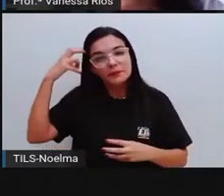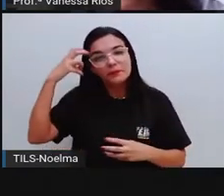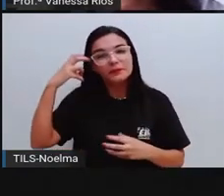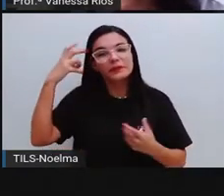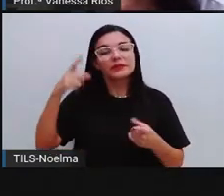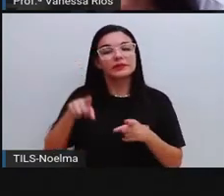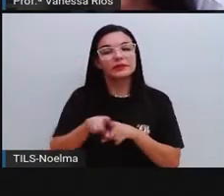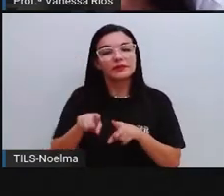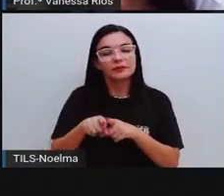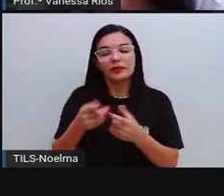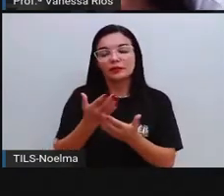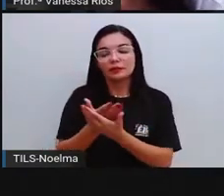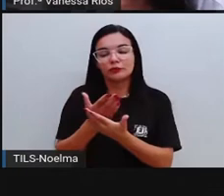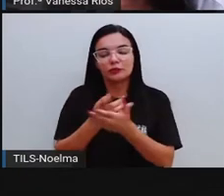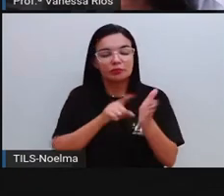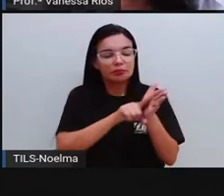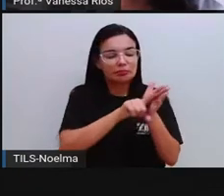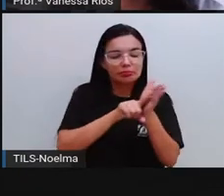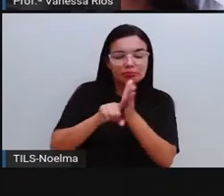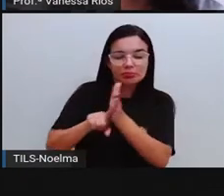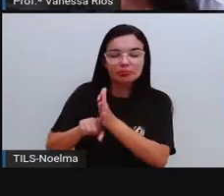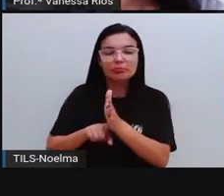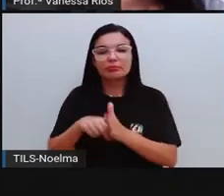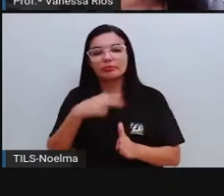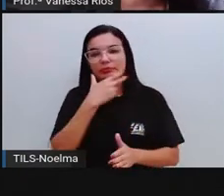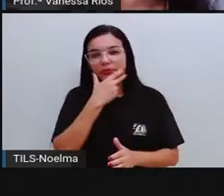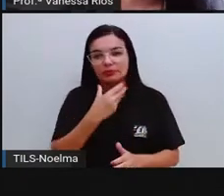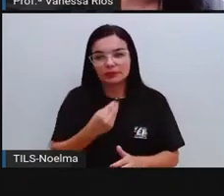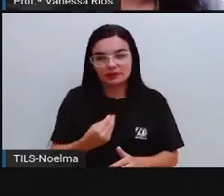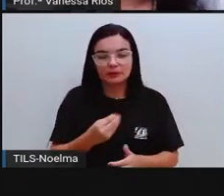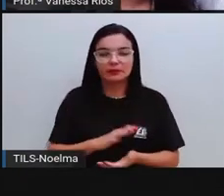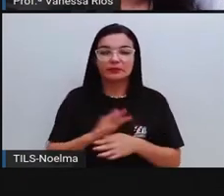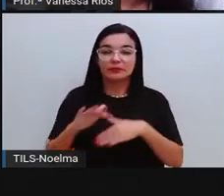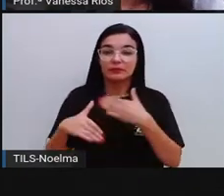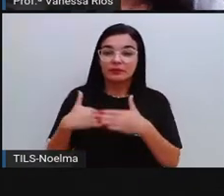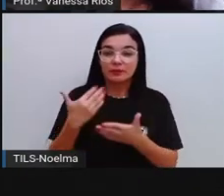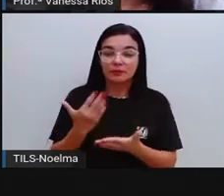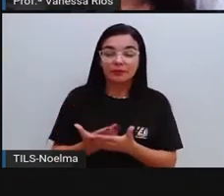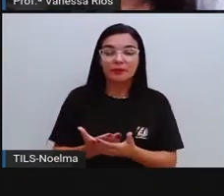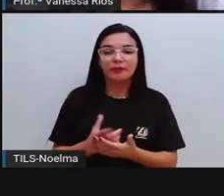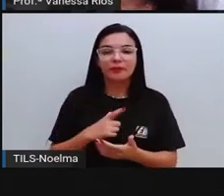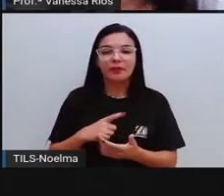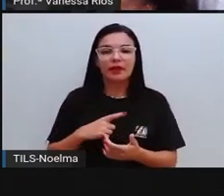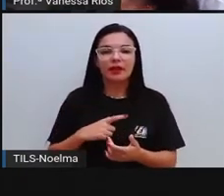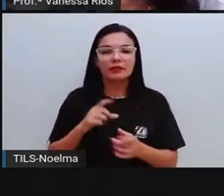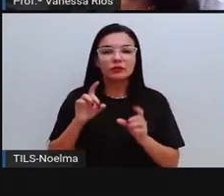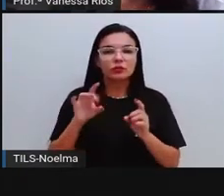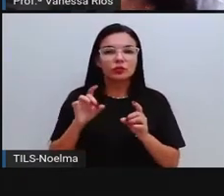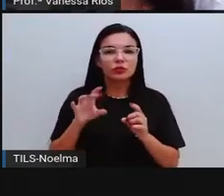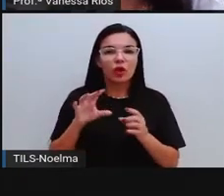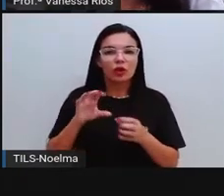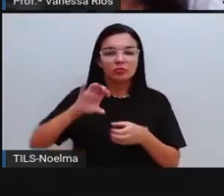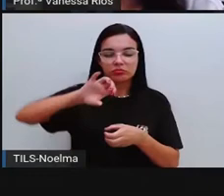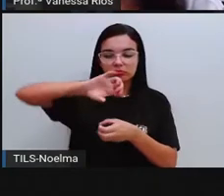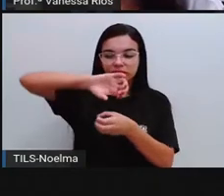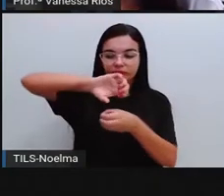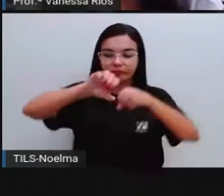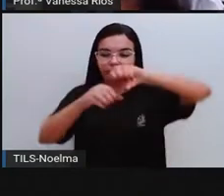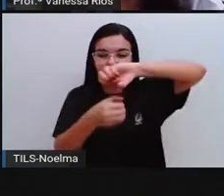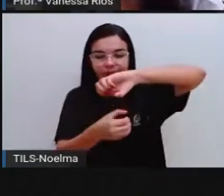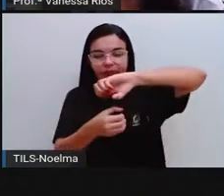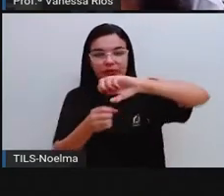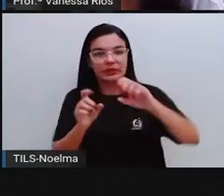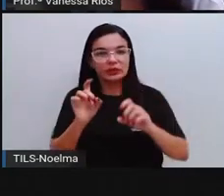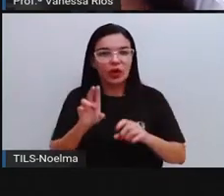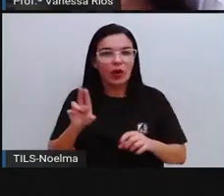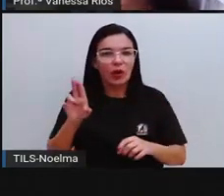os estudos e observações do ser humano. E aí a passagem do tempo não estão só nos equipamentos, nos instrumentos que